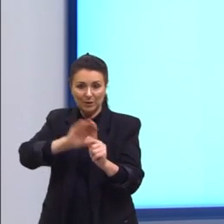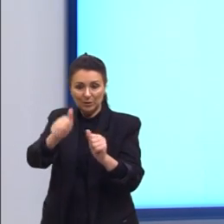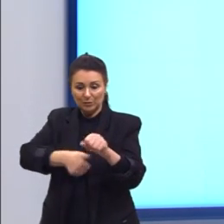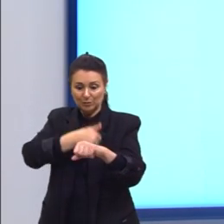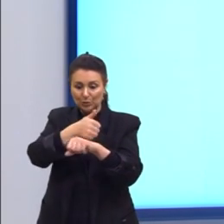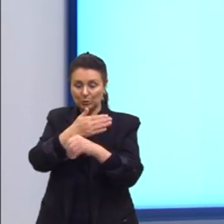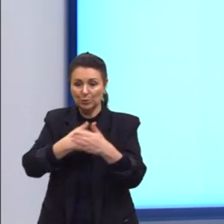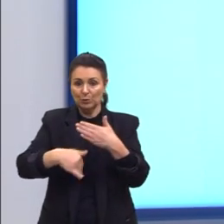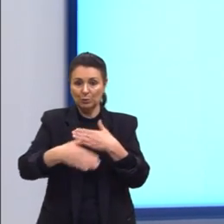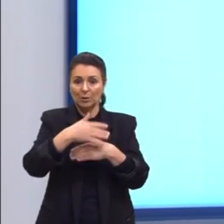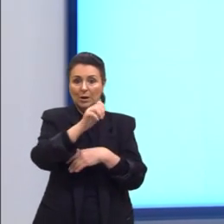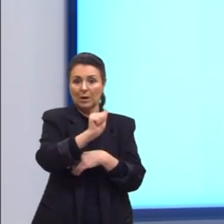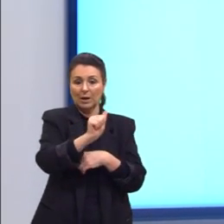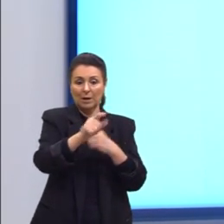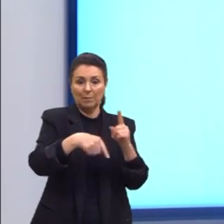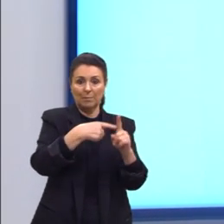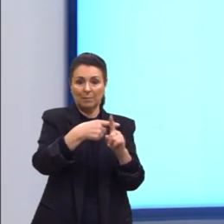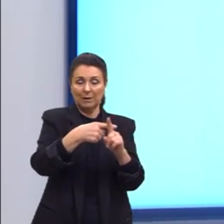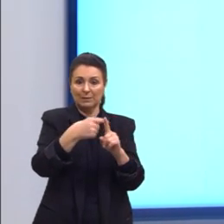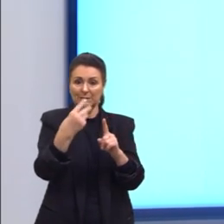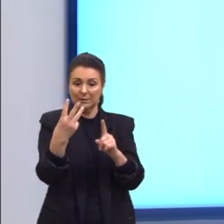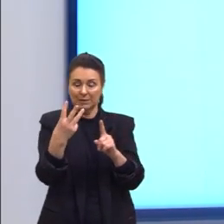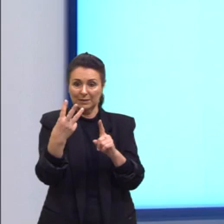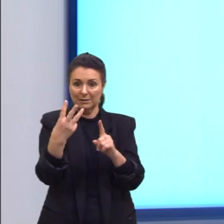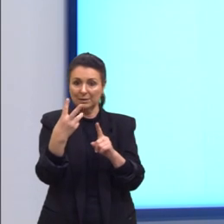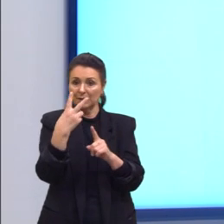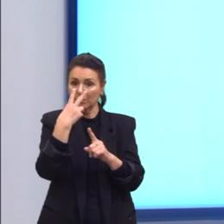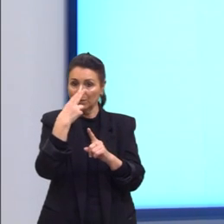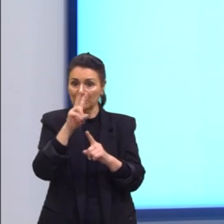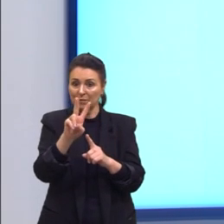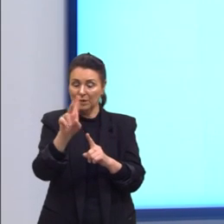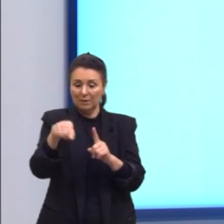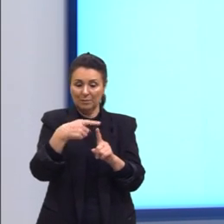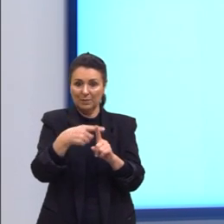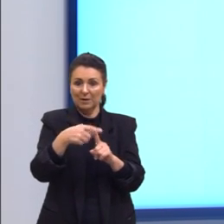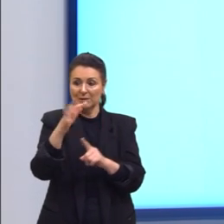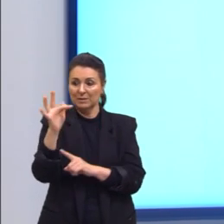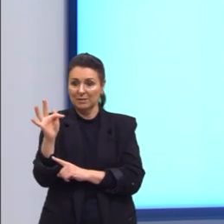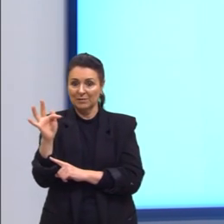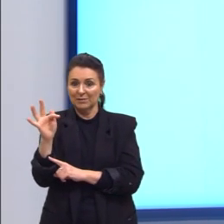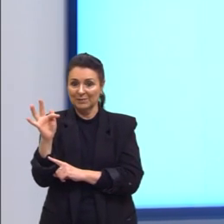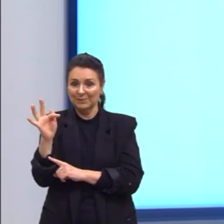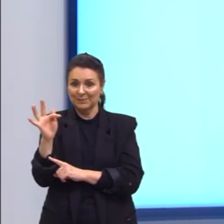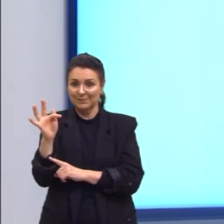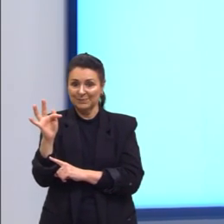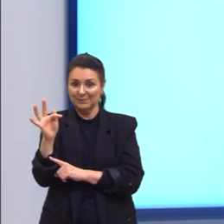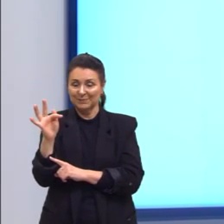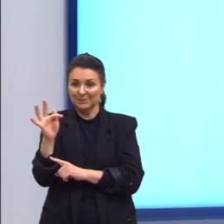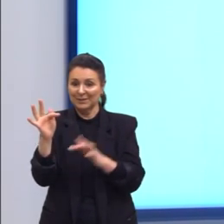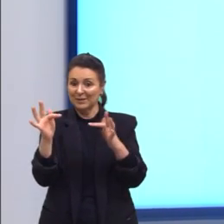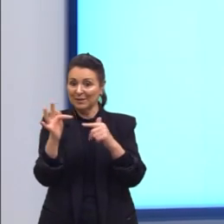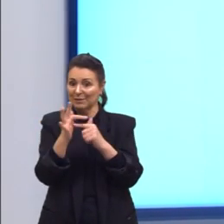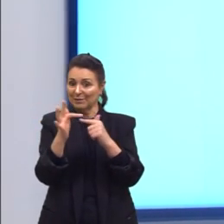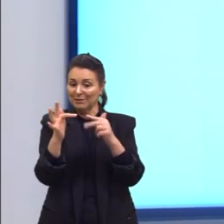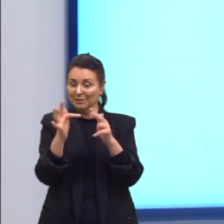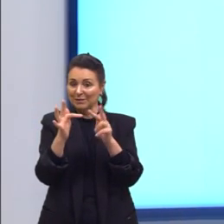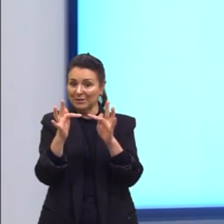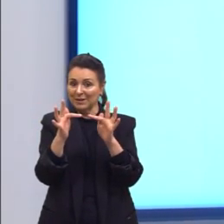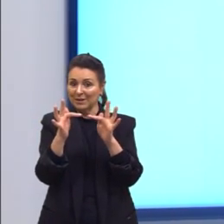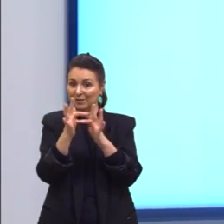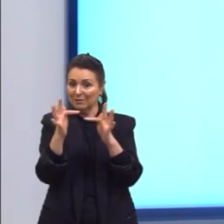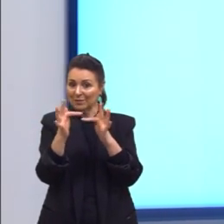temos A mais 3 igual a V mais F, tá? Vamos lá nas nossas